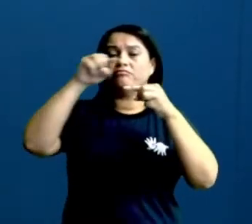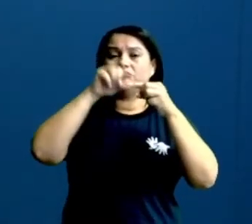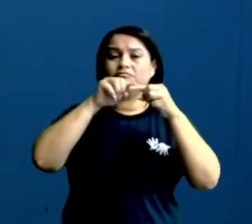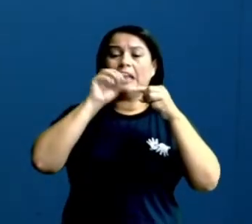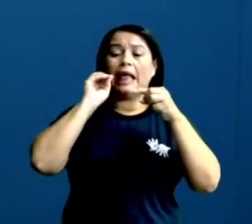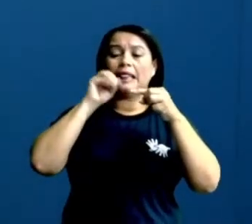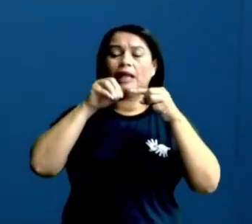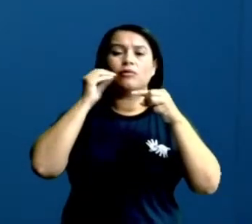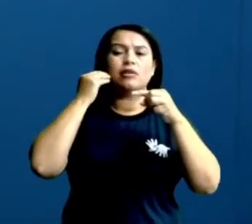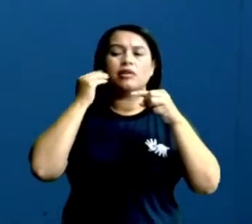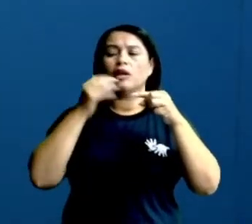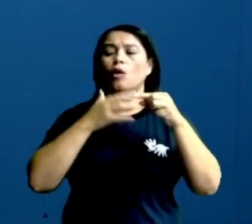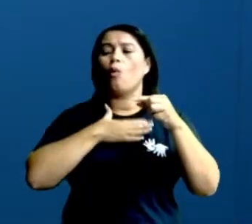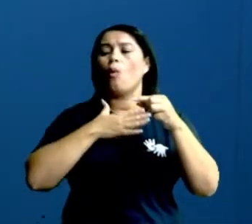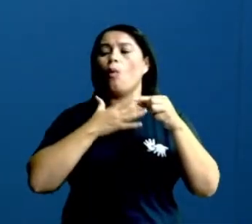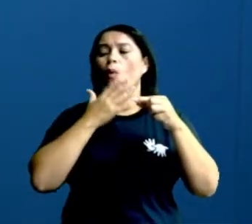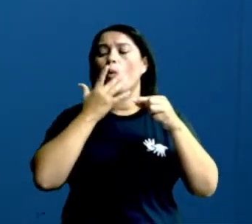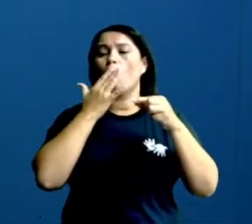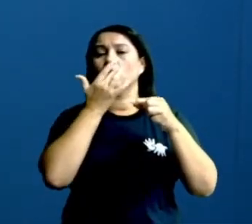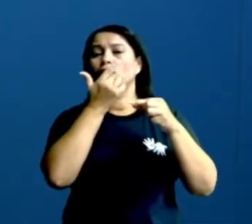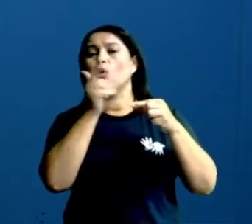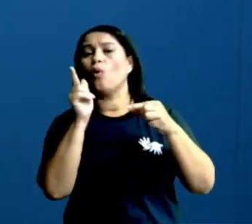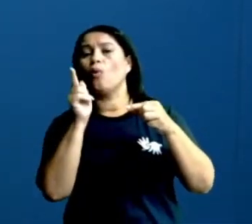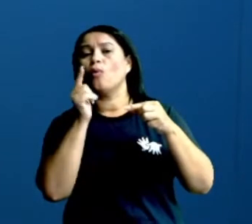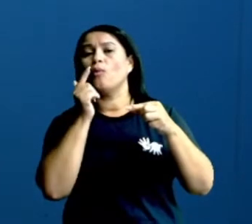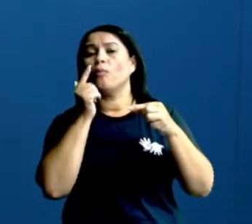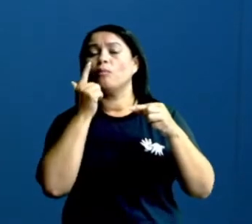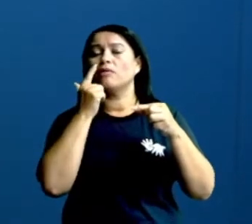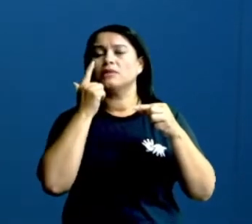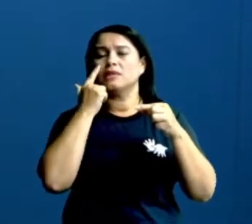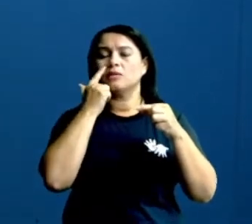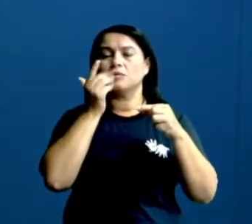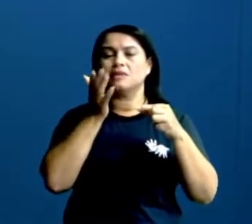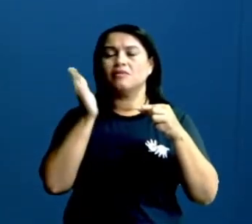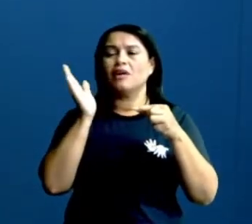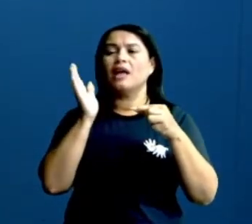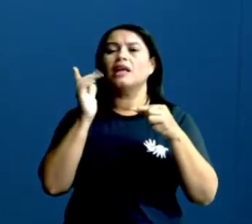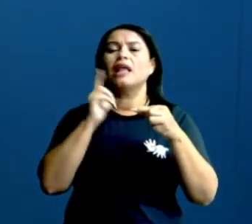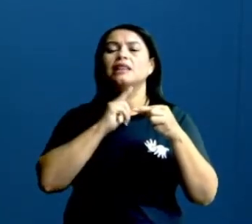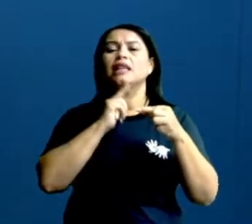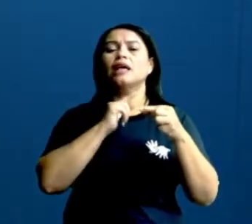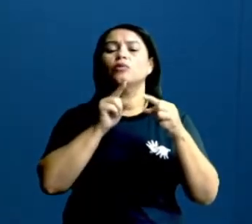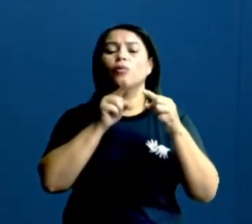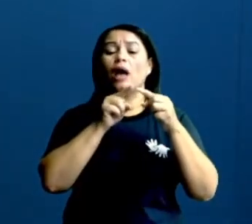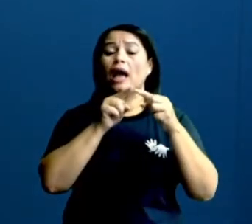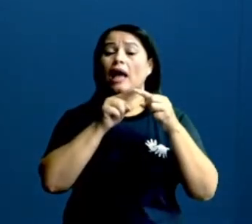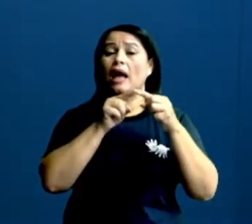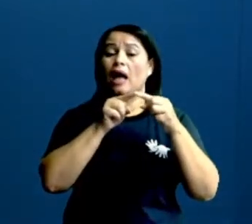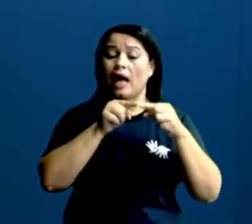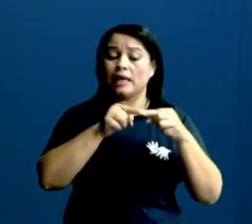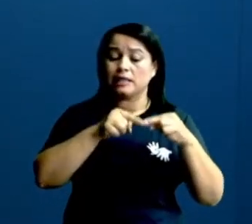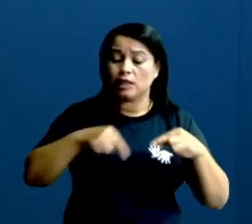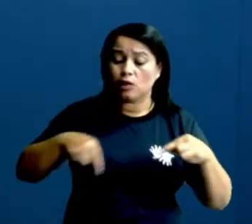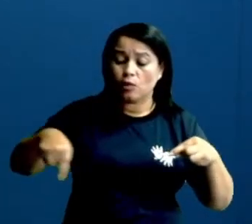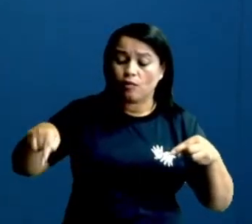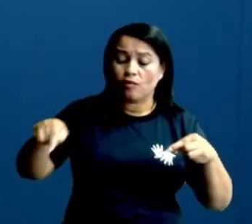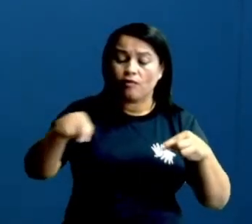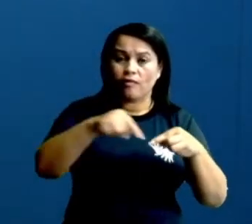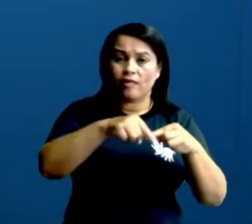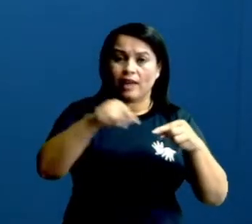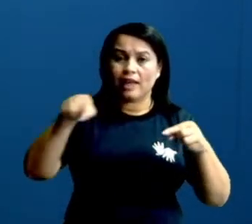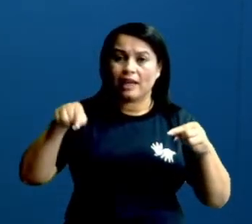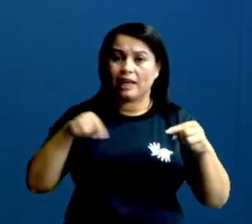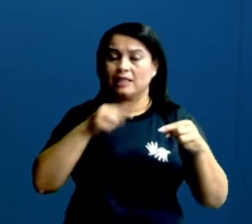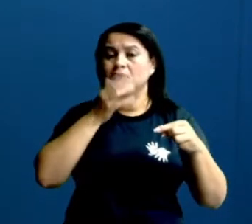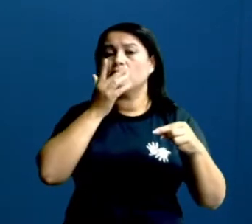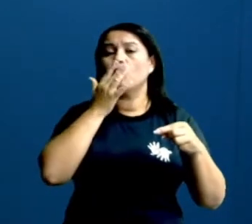Coloquei aqui de outra cor, para vocês observarem. A circunferência é, ó, circunferência é a